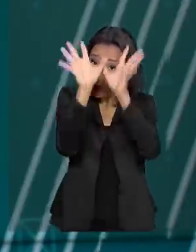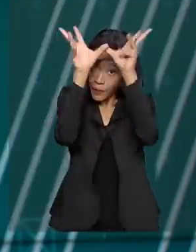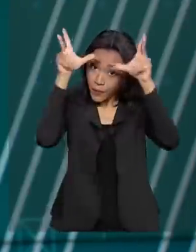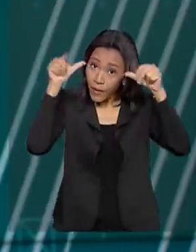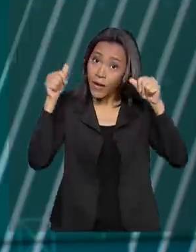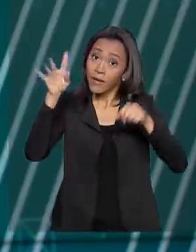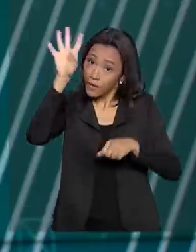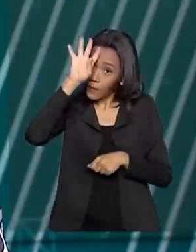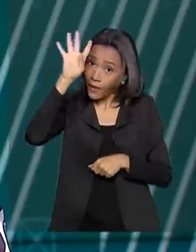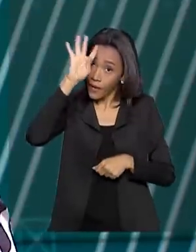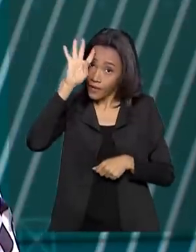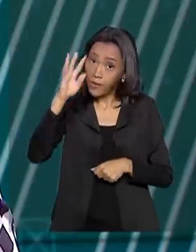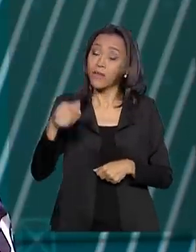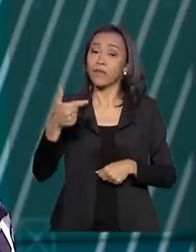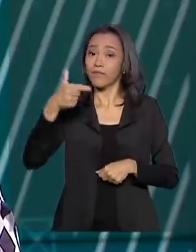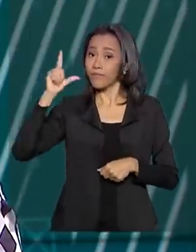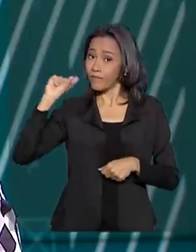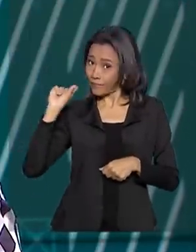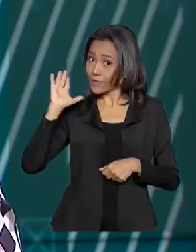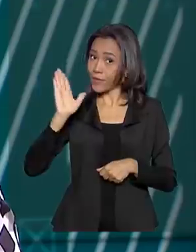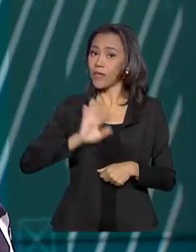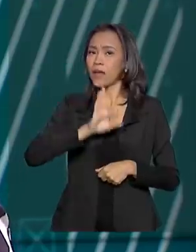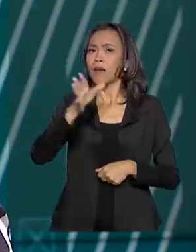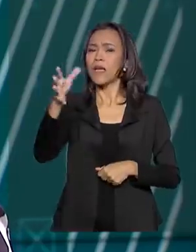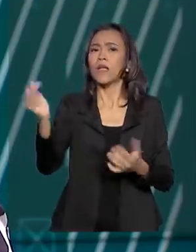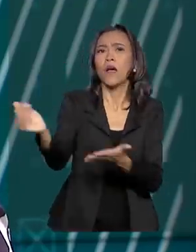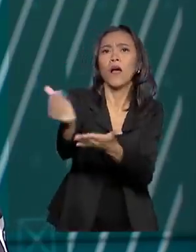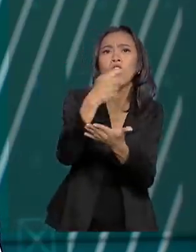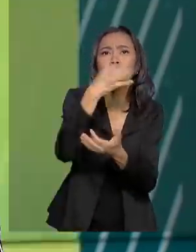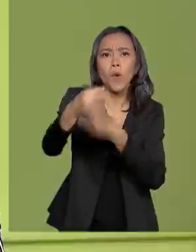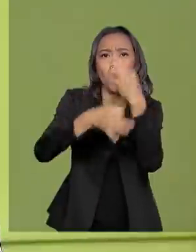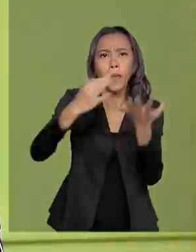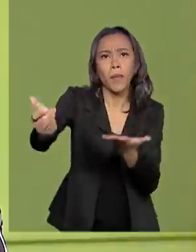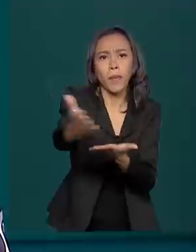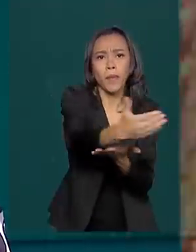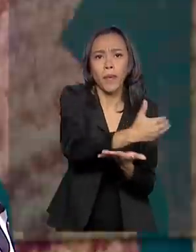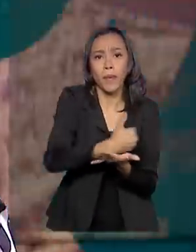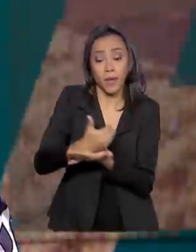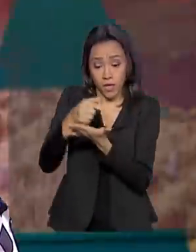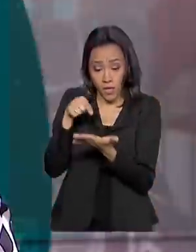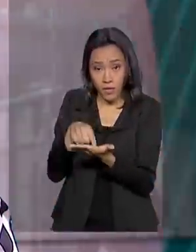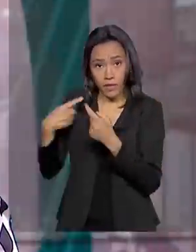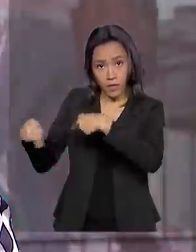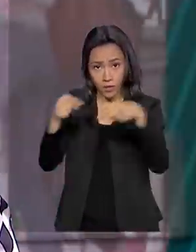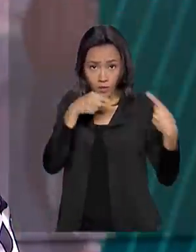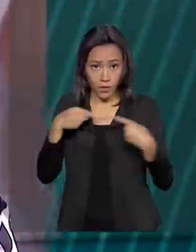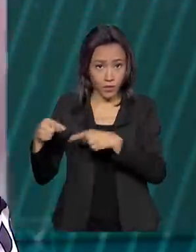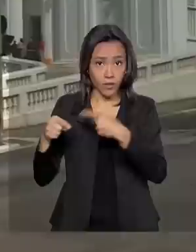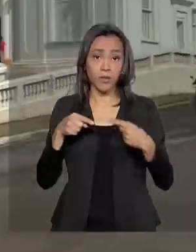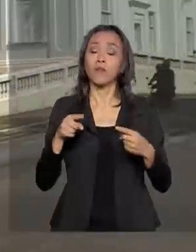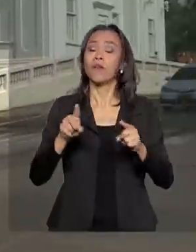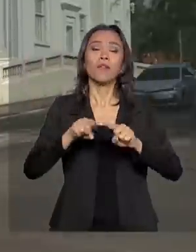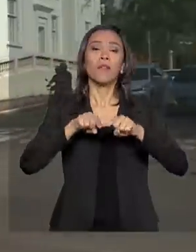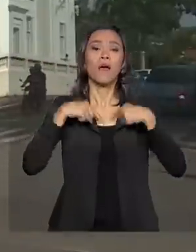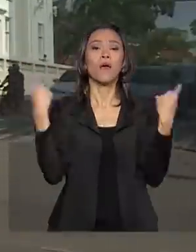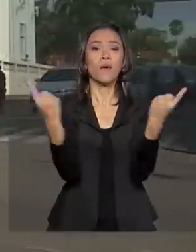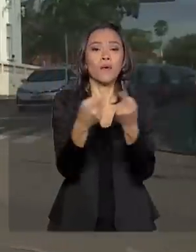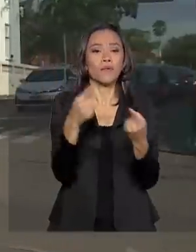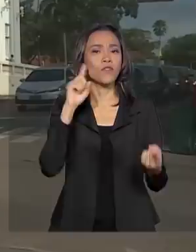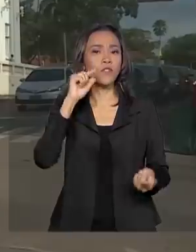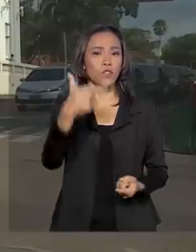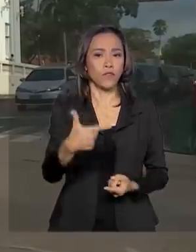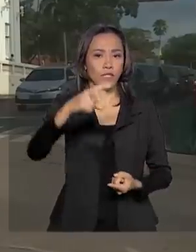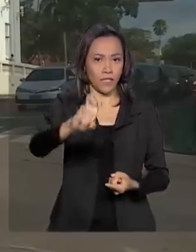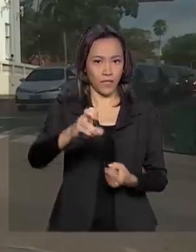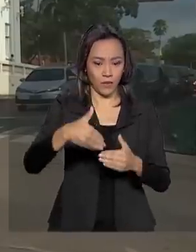Ele colheu sugestões que serão discutidas na reunião do Conselho da Amazônia no próximo dia 25. A